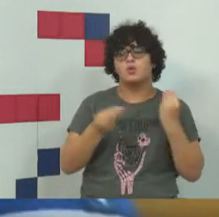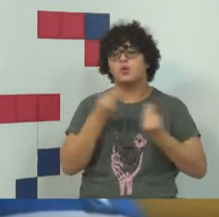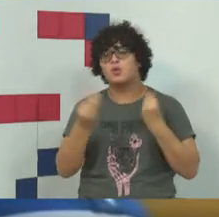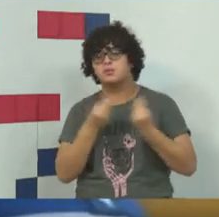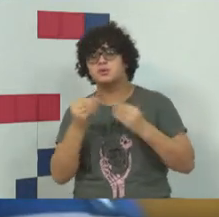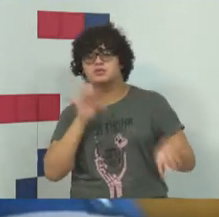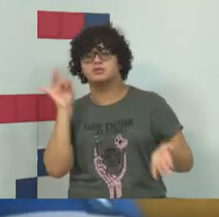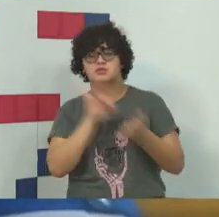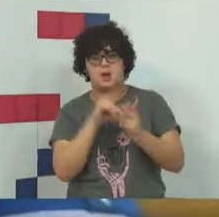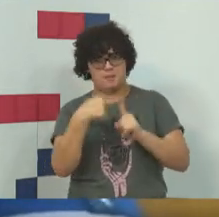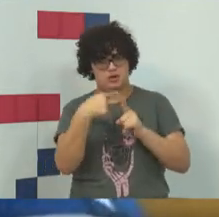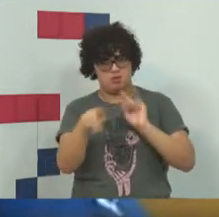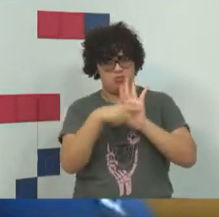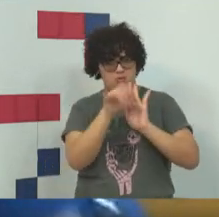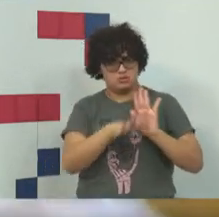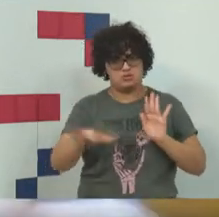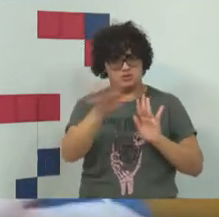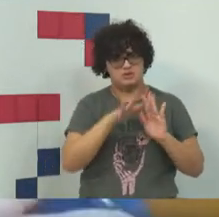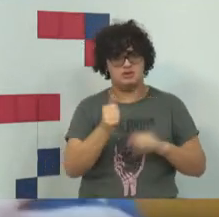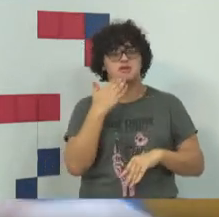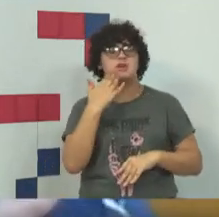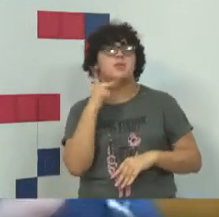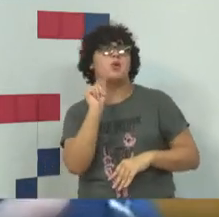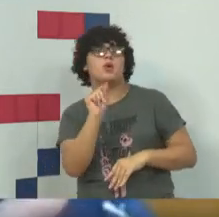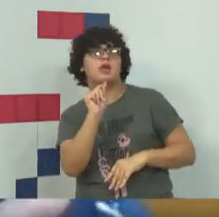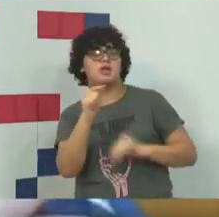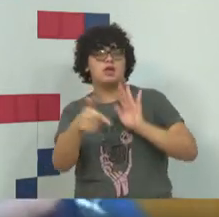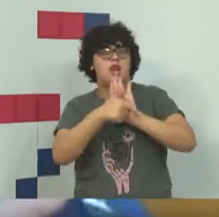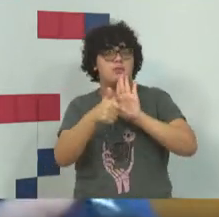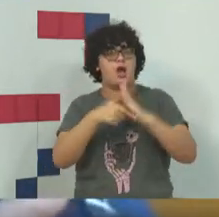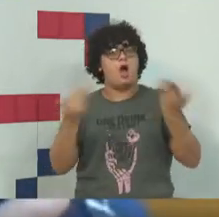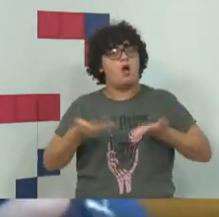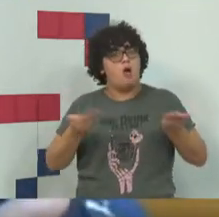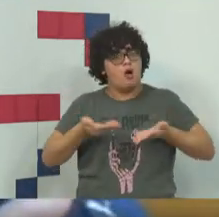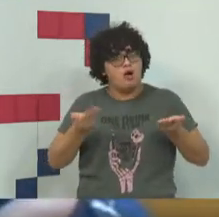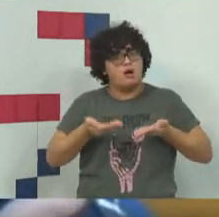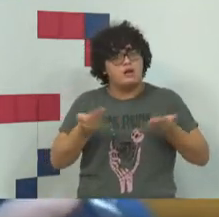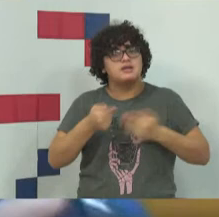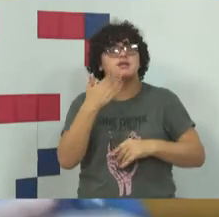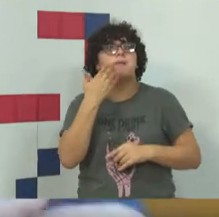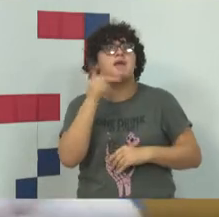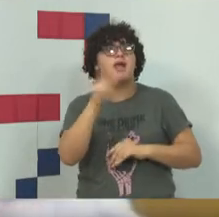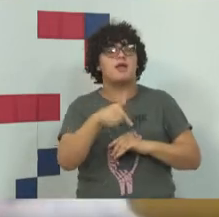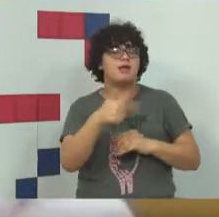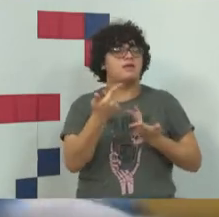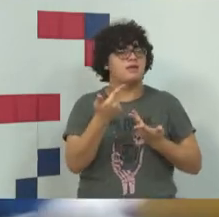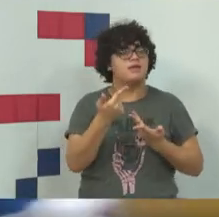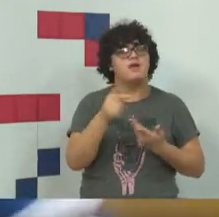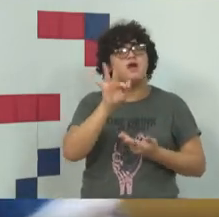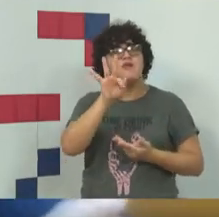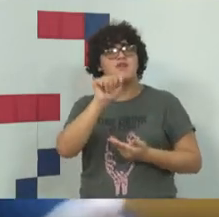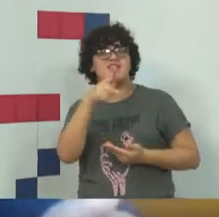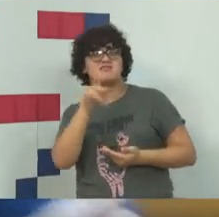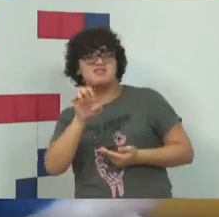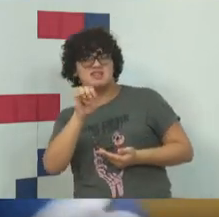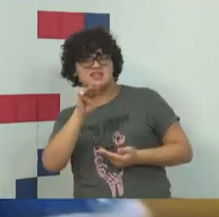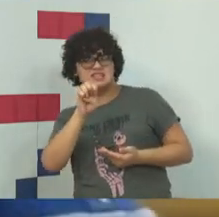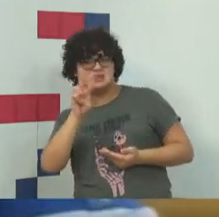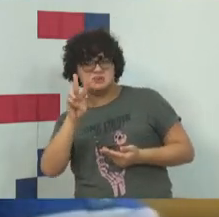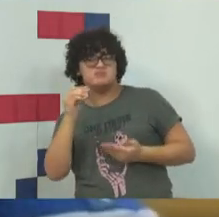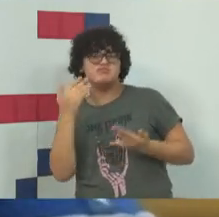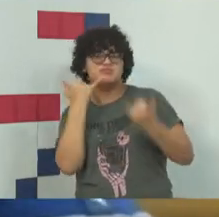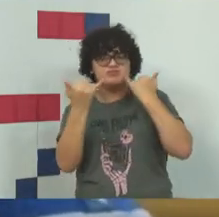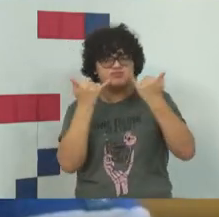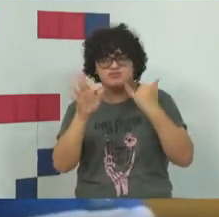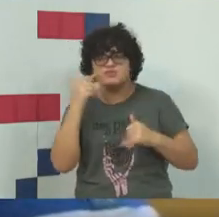se eles são, se os, vamos dizer assim, se os criminosos, né, das fake news, eles são repetitivos, não tem